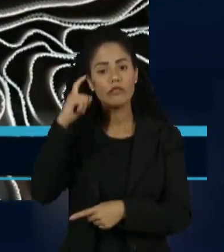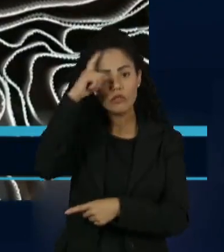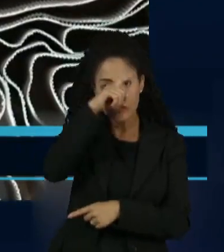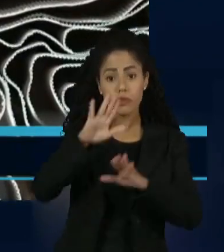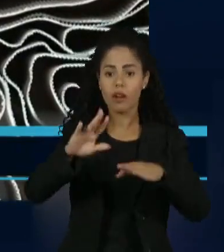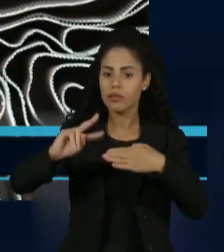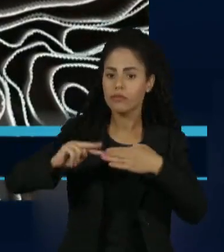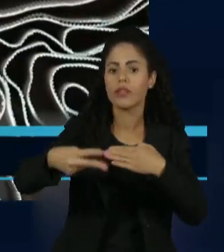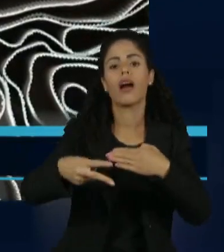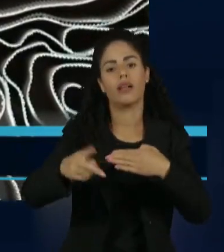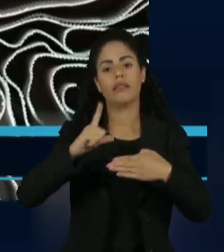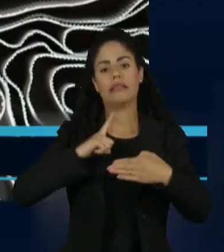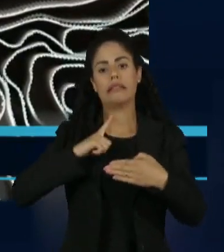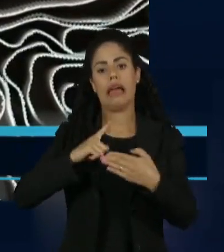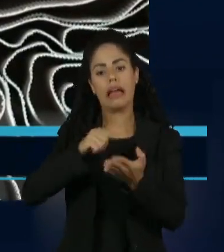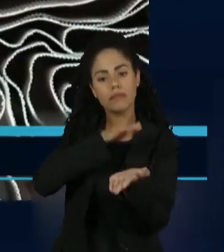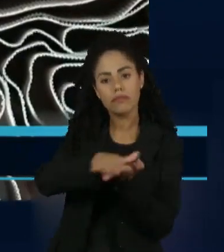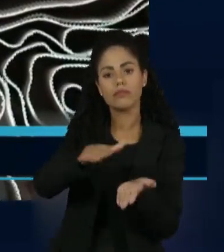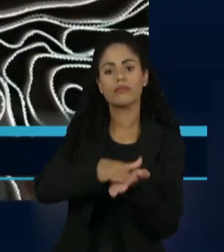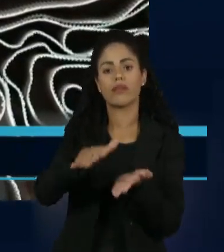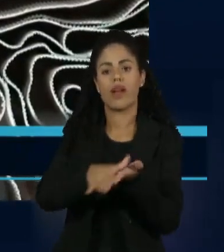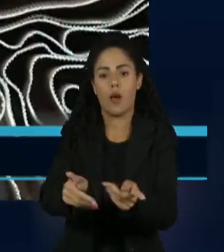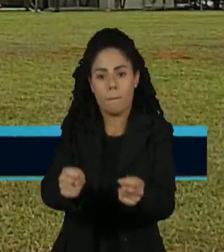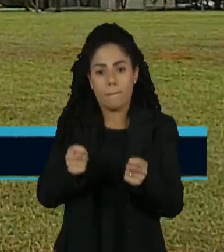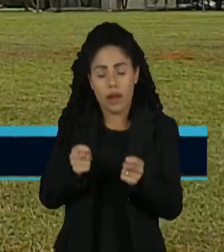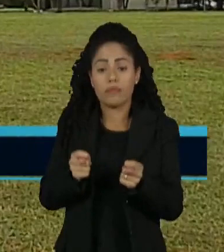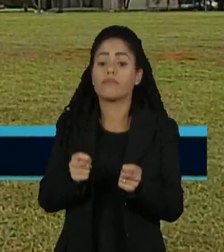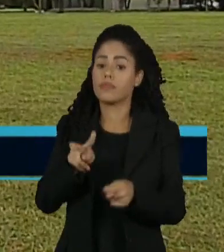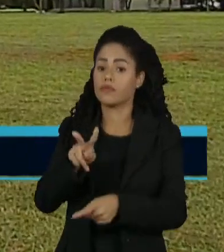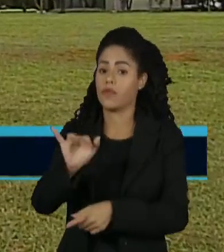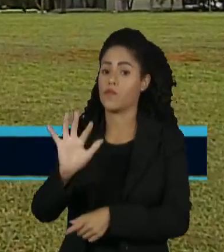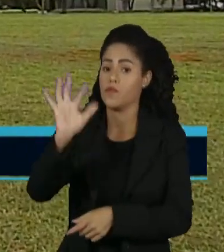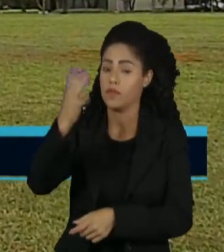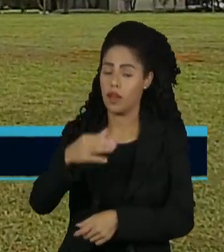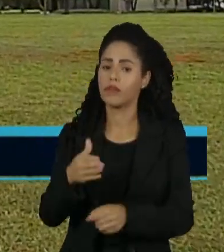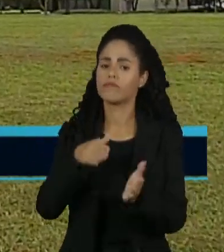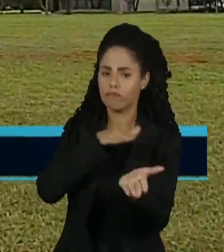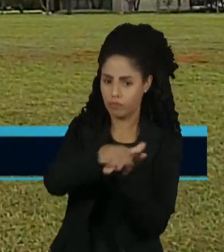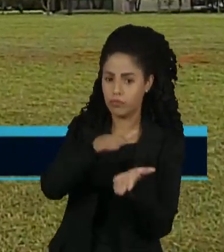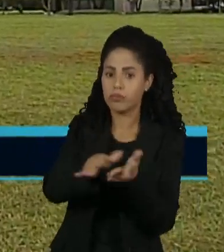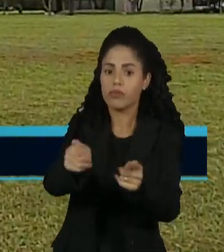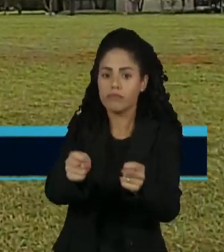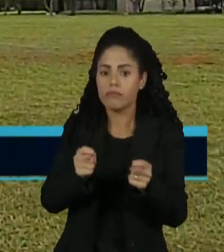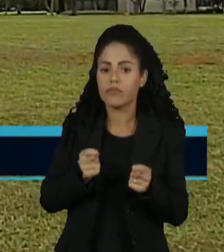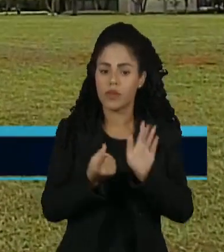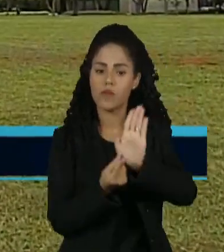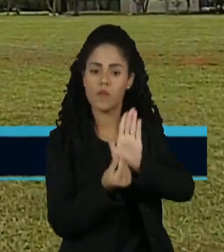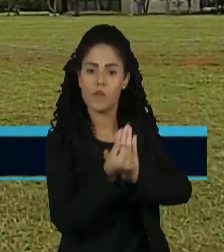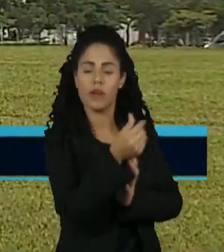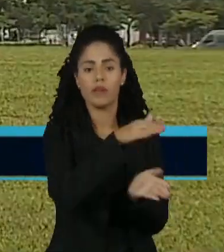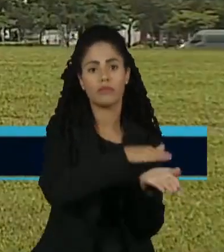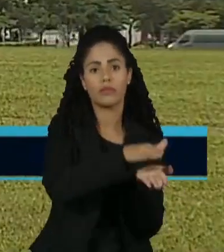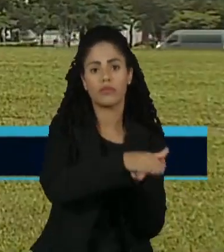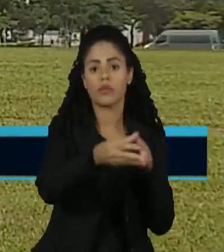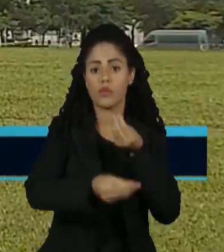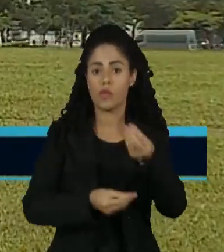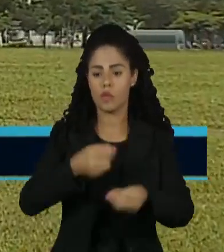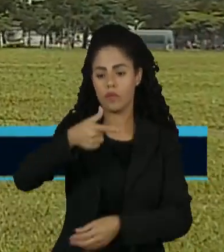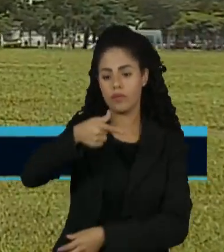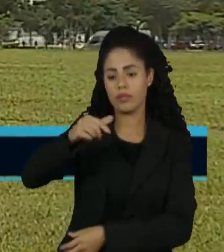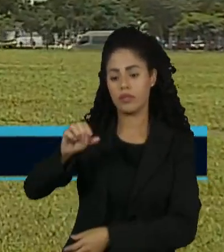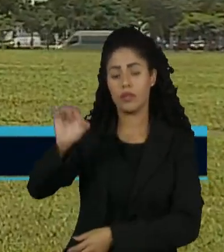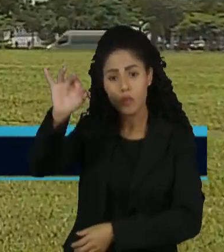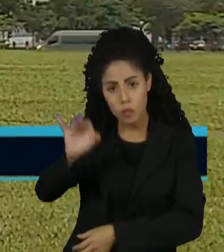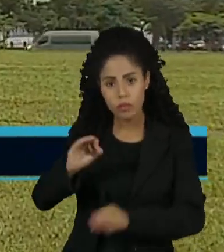consequências do arcabouço, que serão aplicadas. O arcabouço prevê que as despesas do governo podem crescer 70